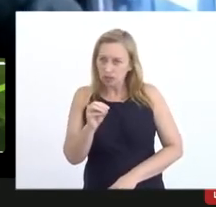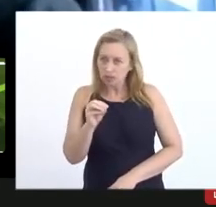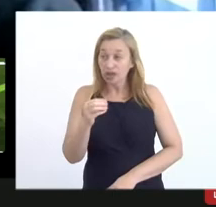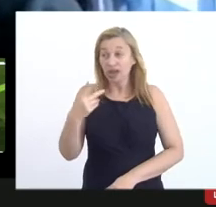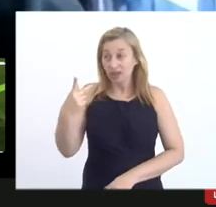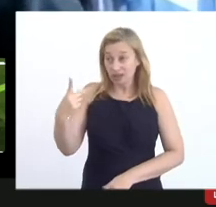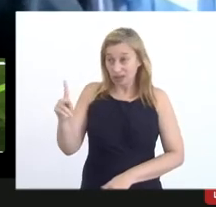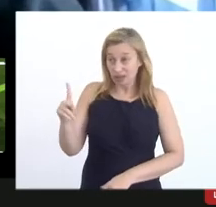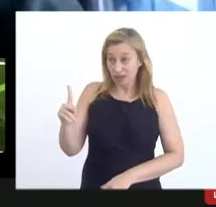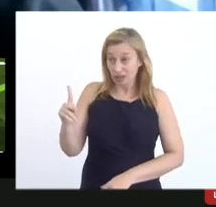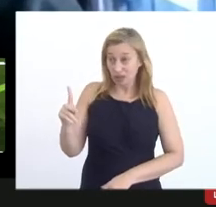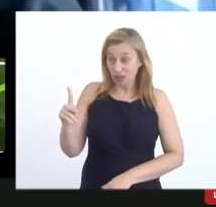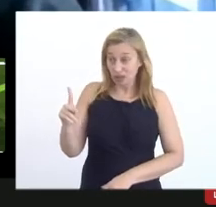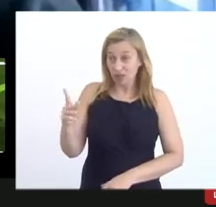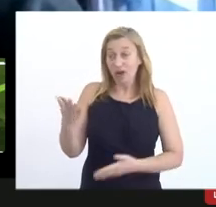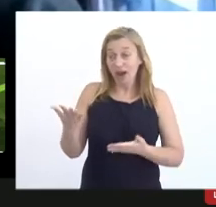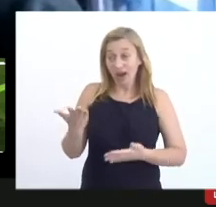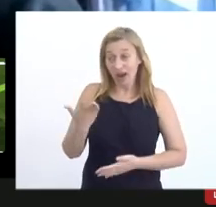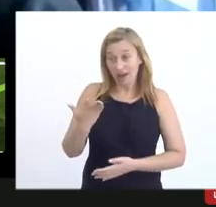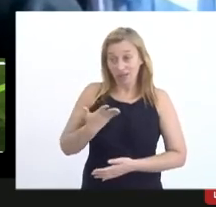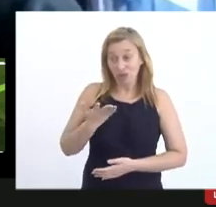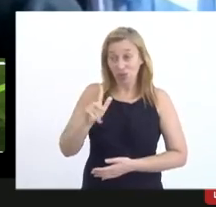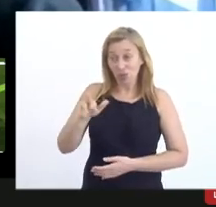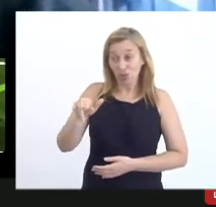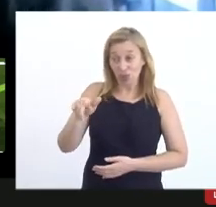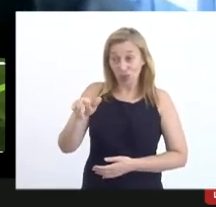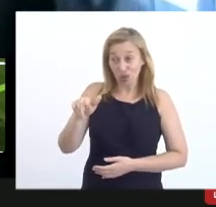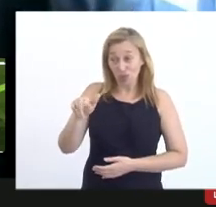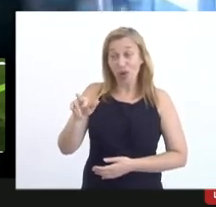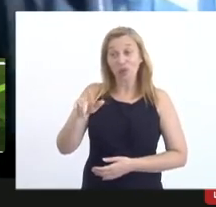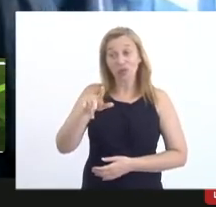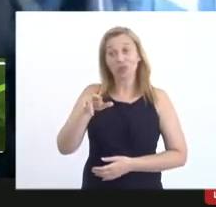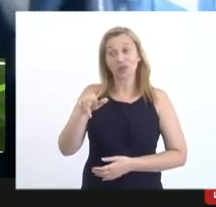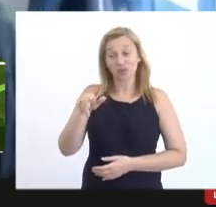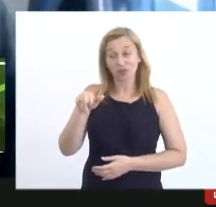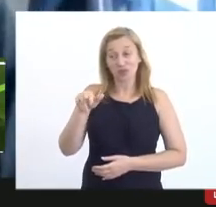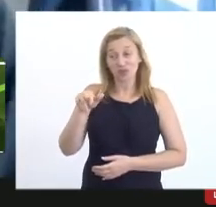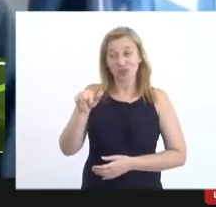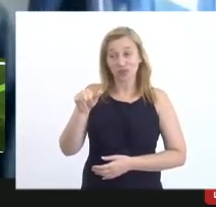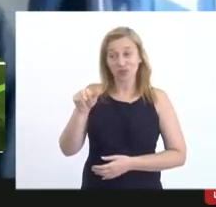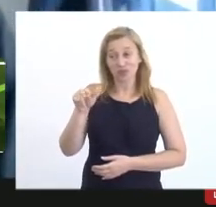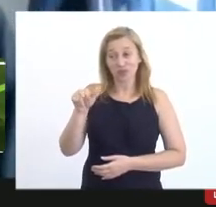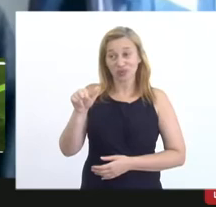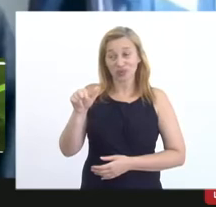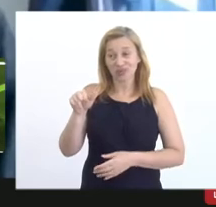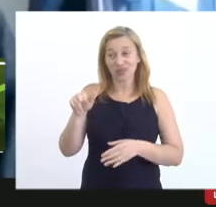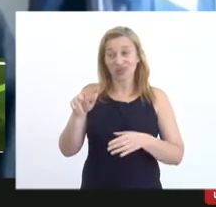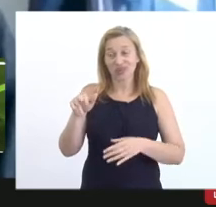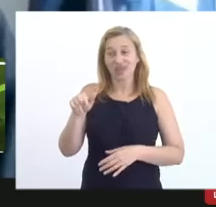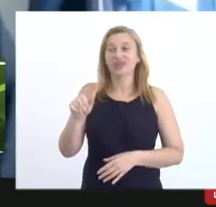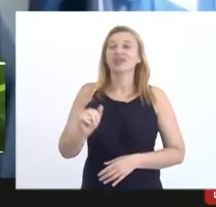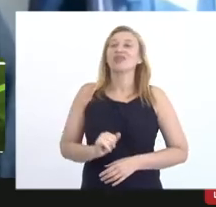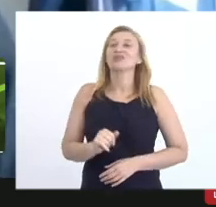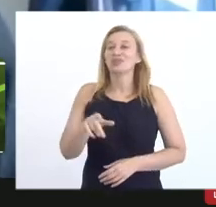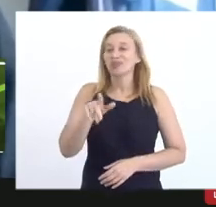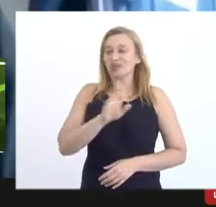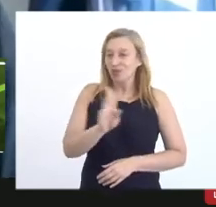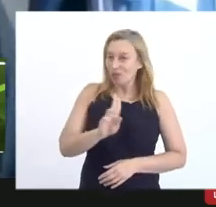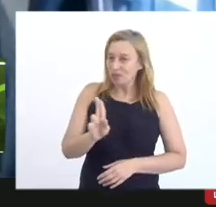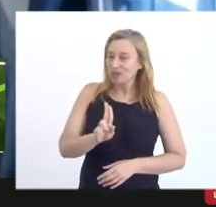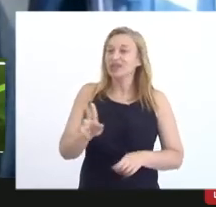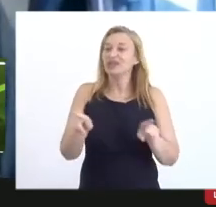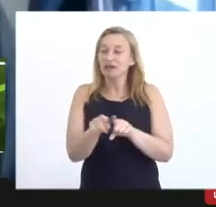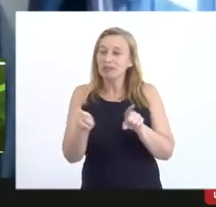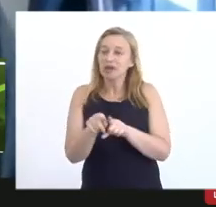teu xará aqui Eduardo e Morgana e Eliomar Coelho nós vamos incorporar isso sim e a